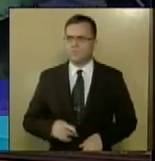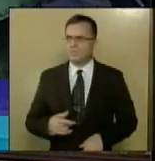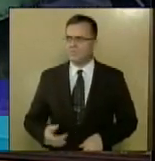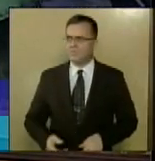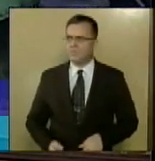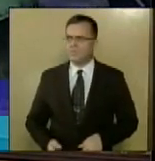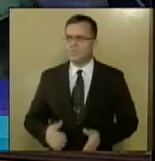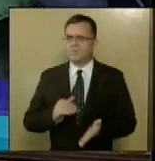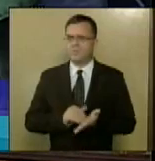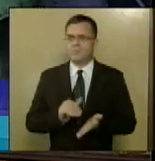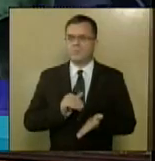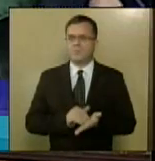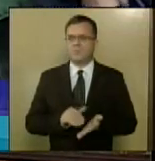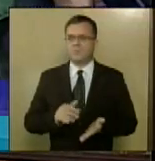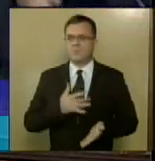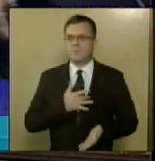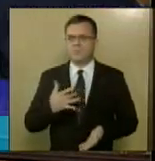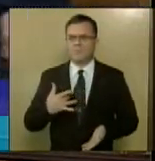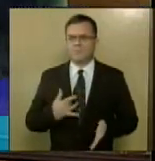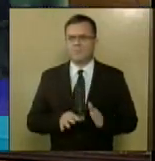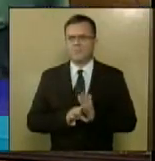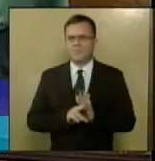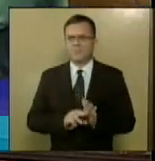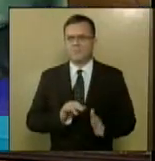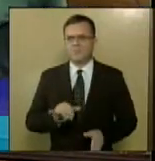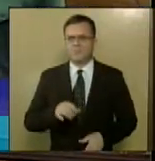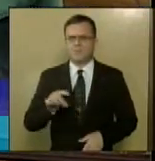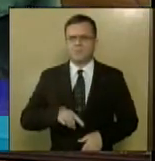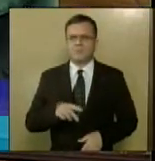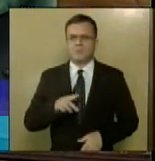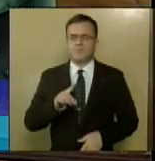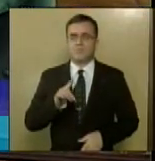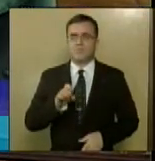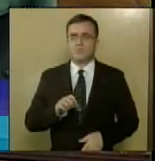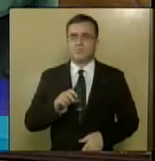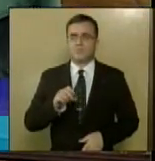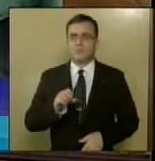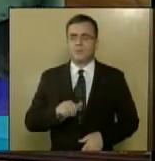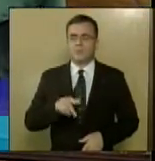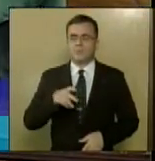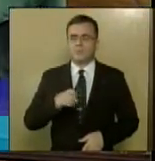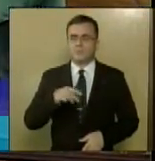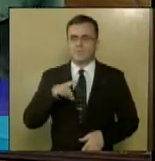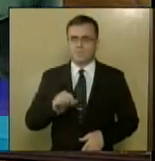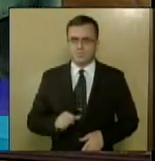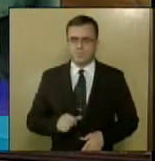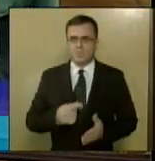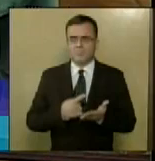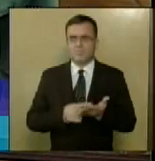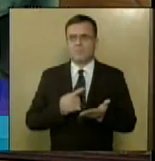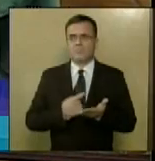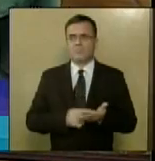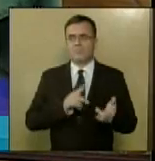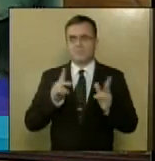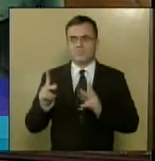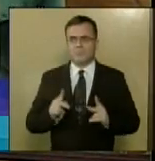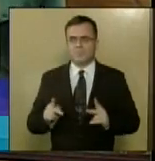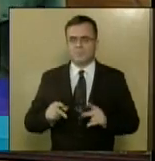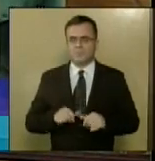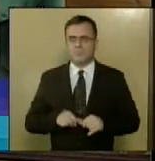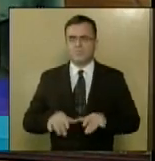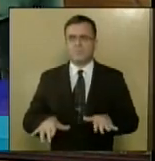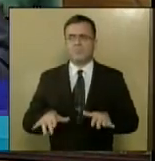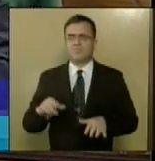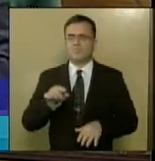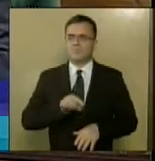a Secretaria de Saúde, representada pelo senhor José de Almeida Lima. Que seja viabilizada uma ambulância para a base do SAMU, localizada na